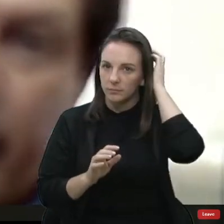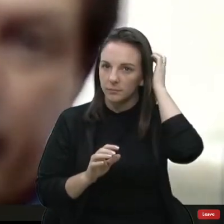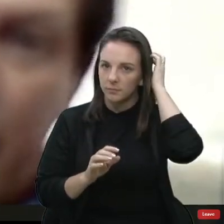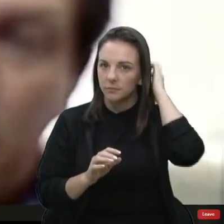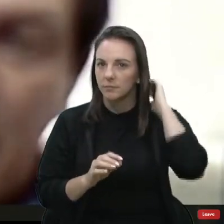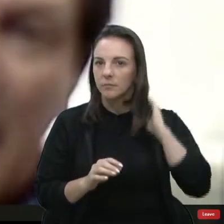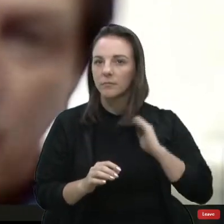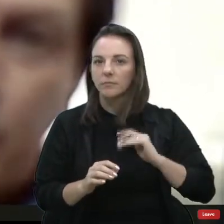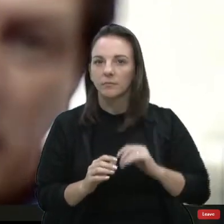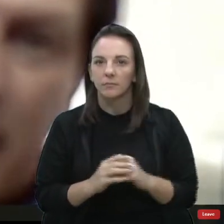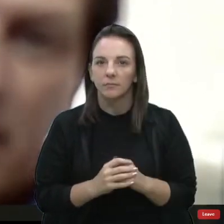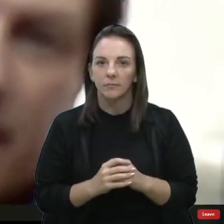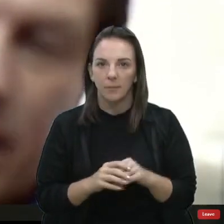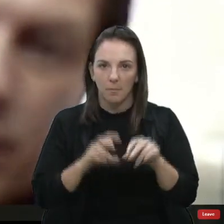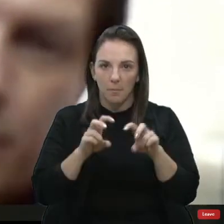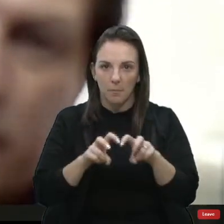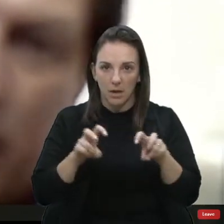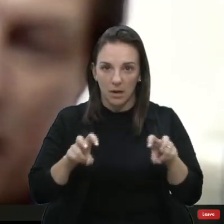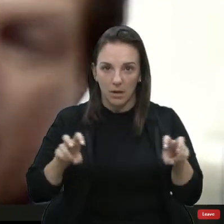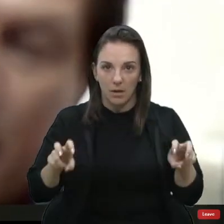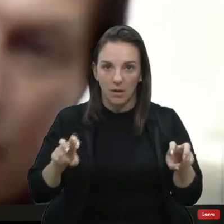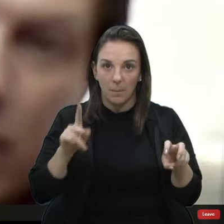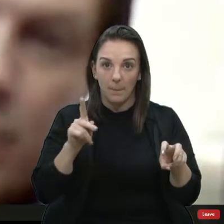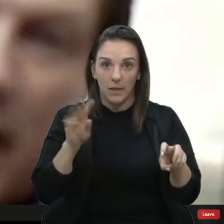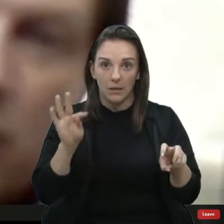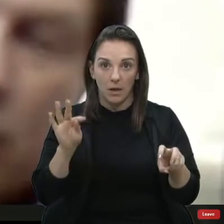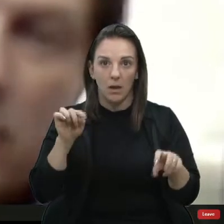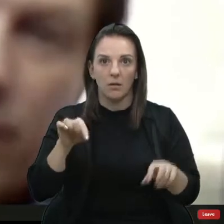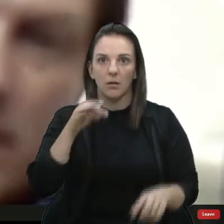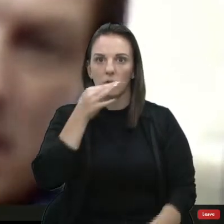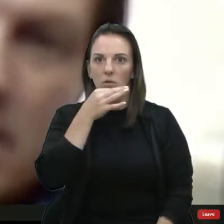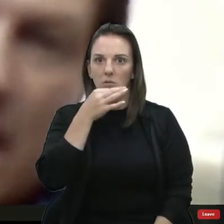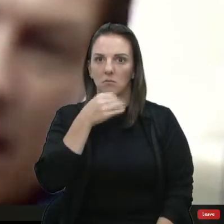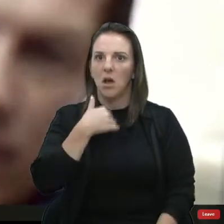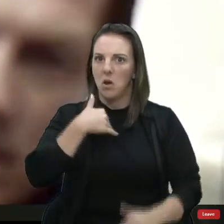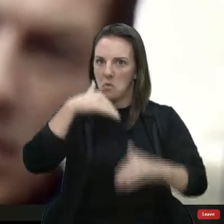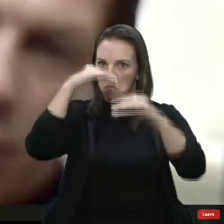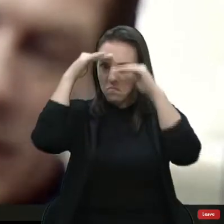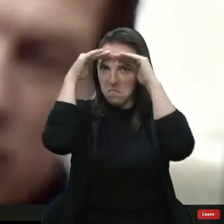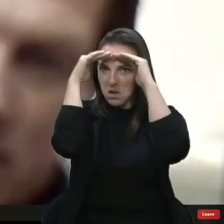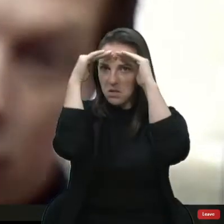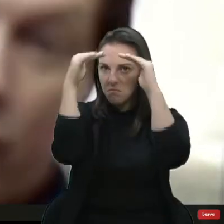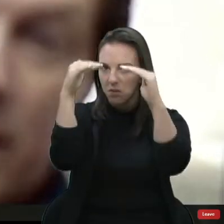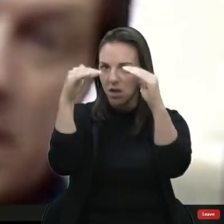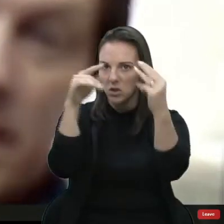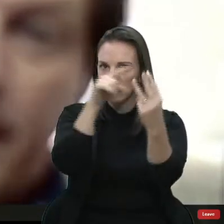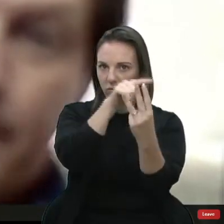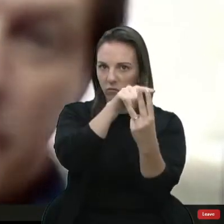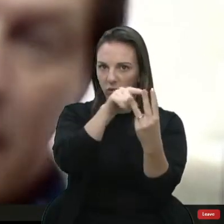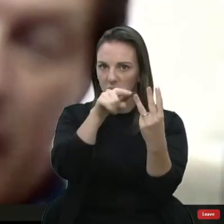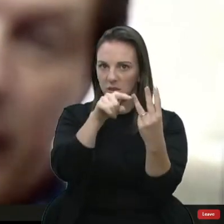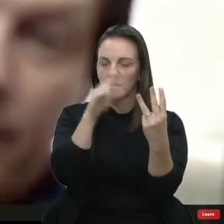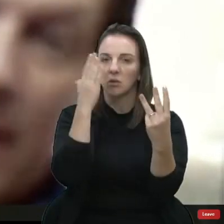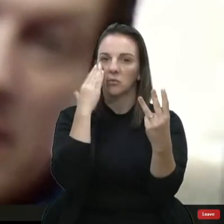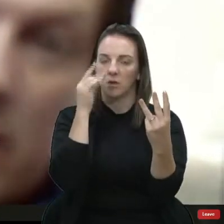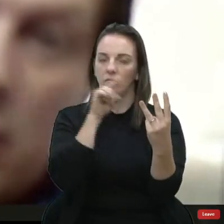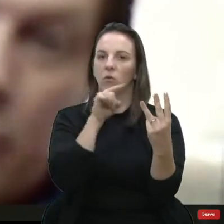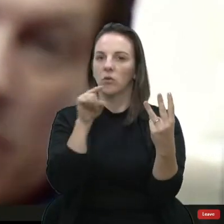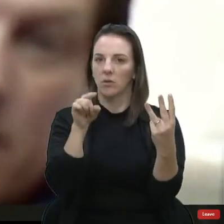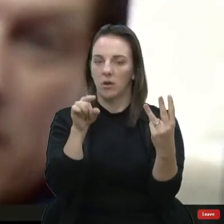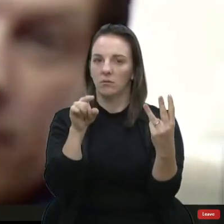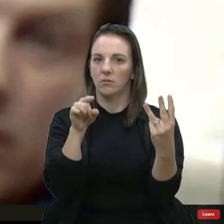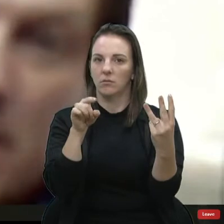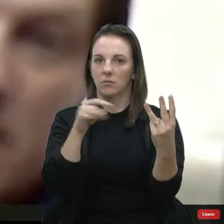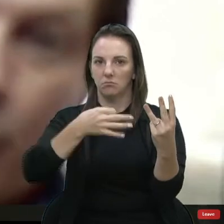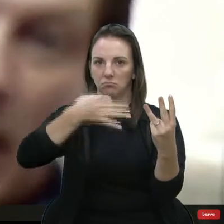bancada do PT aqui de Caxias, porque eu respeito muito vocês e sei que vocês são pessoas idôneas. Infelizmente, o